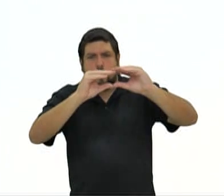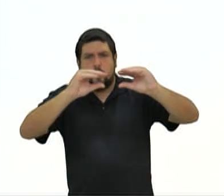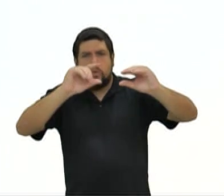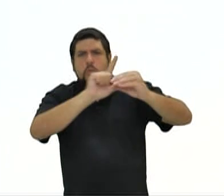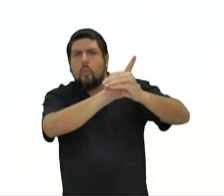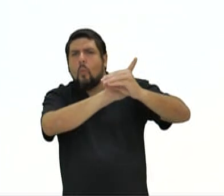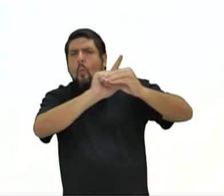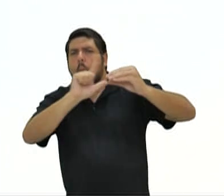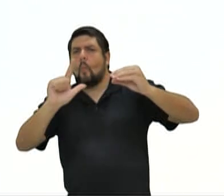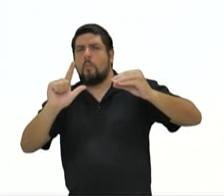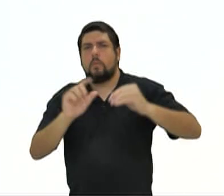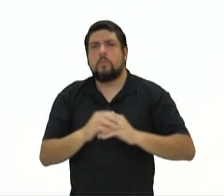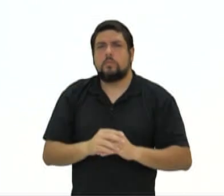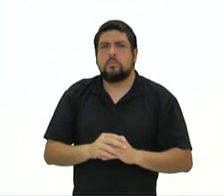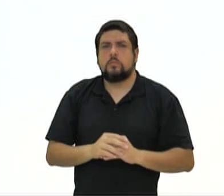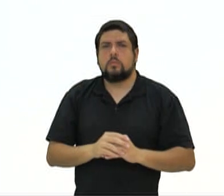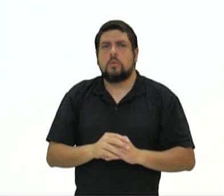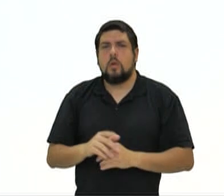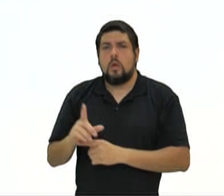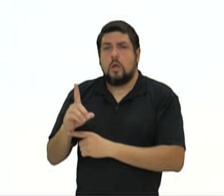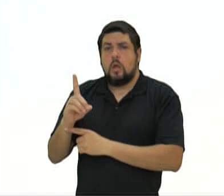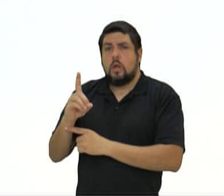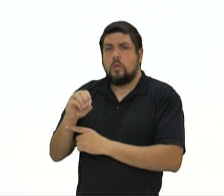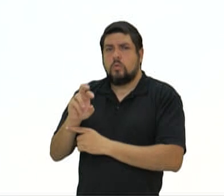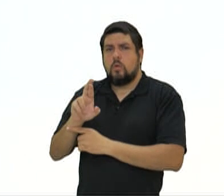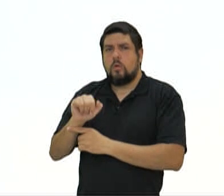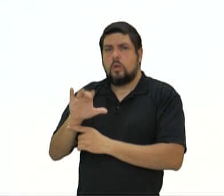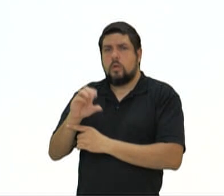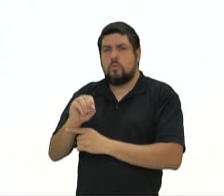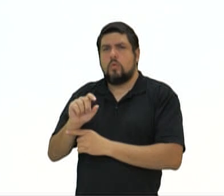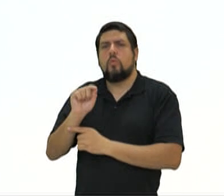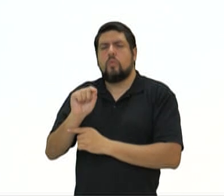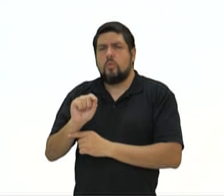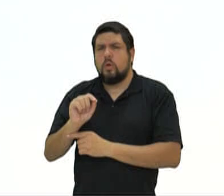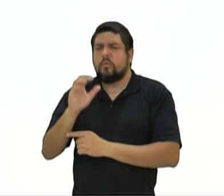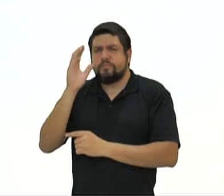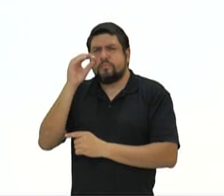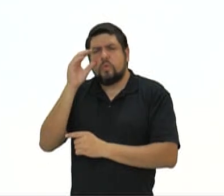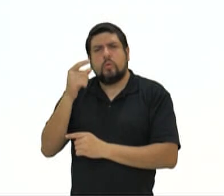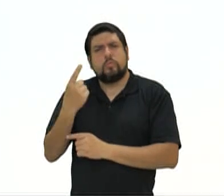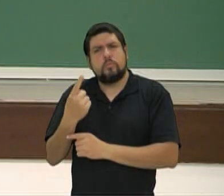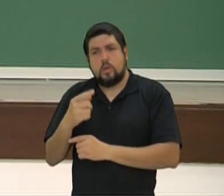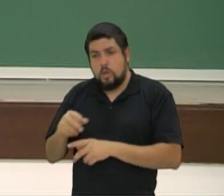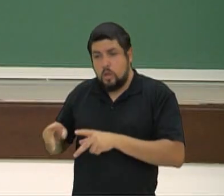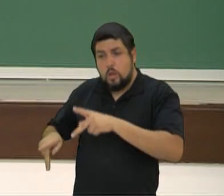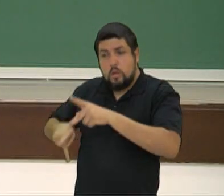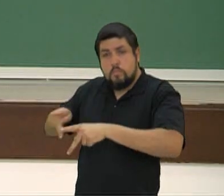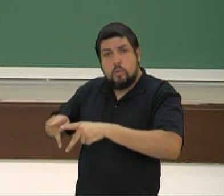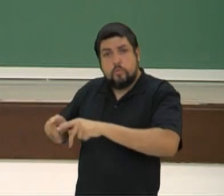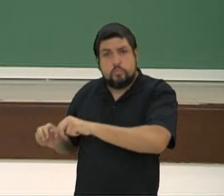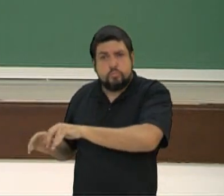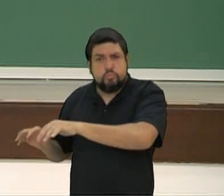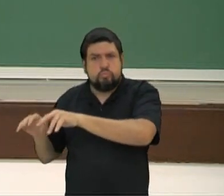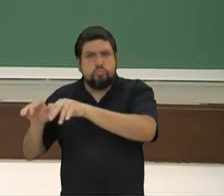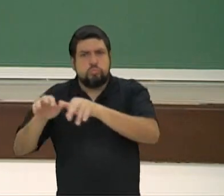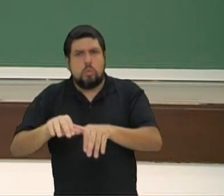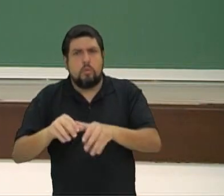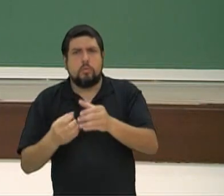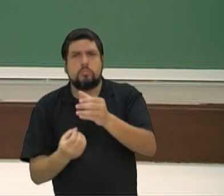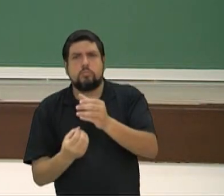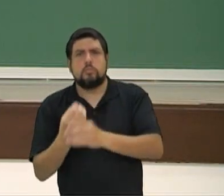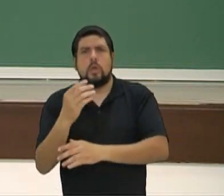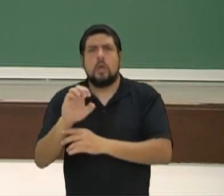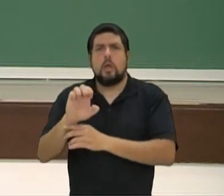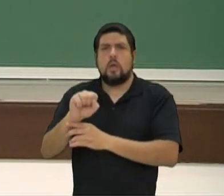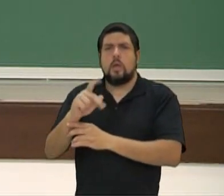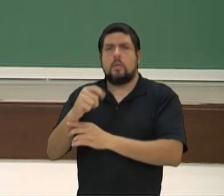eu acho curioso porque dórico é o povo que, inclusive, fundou os espartanos. mas ela é